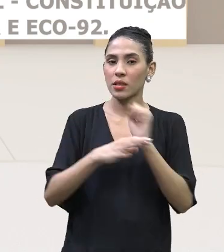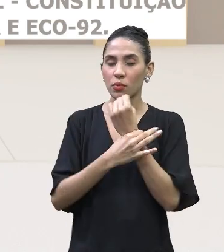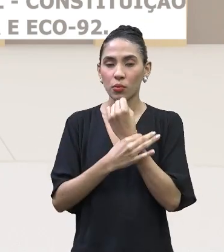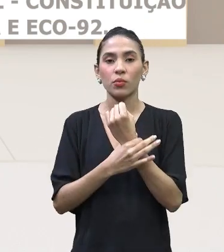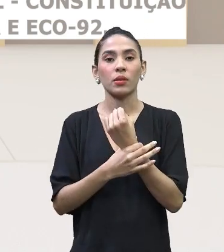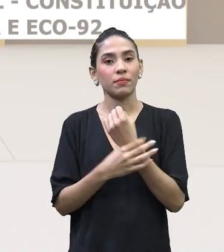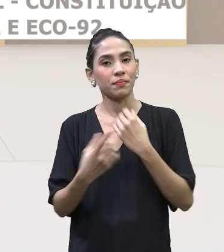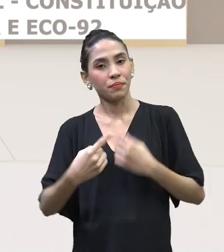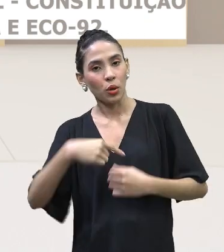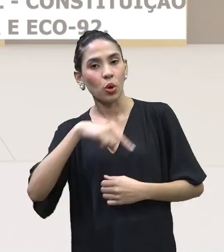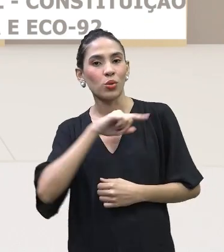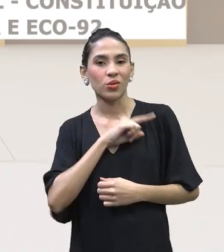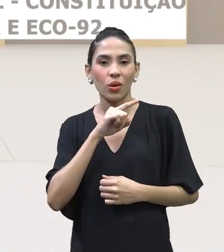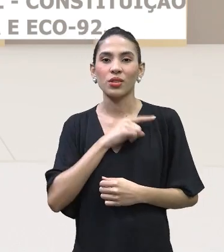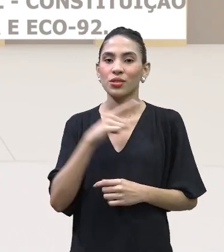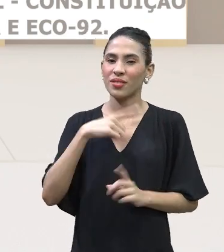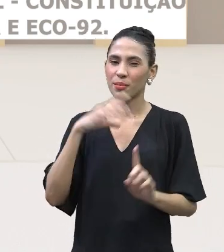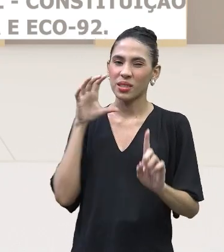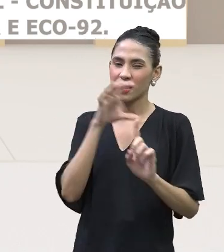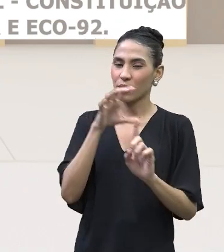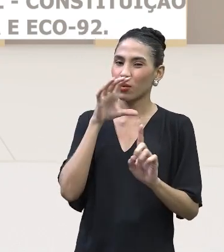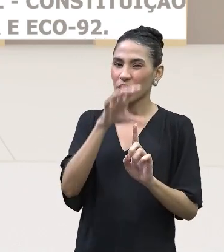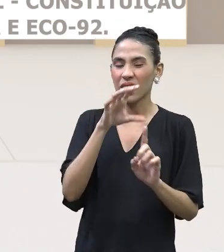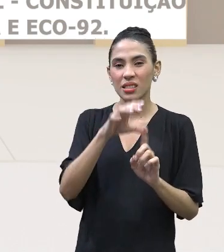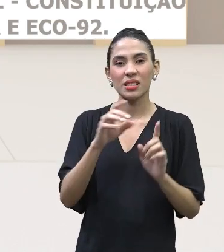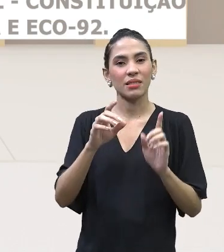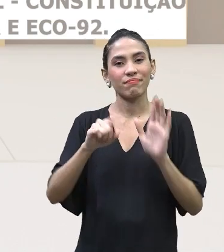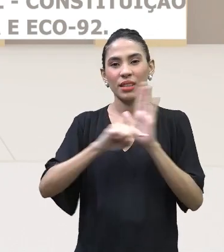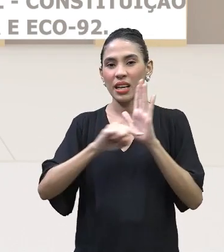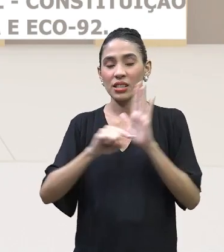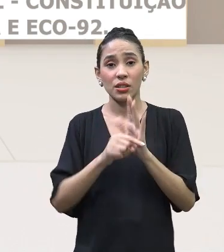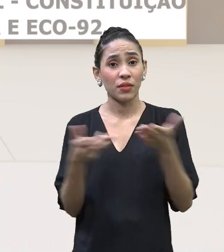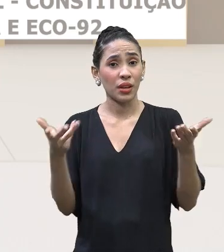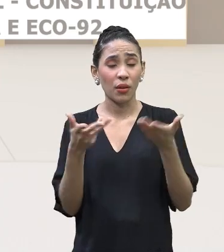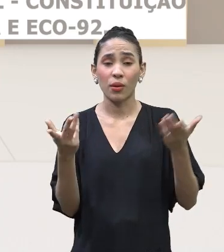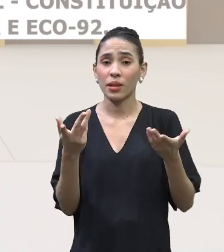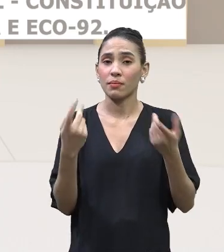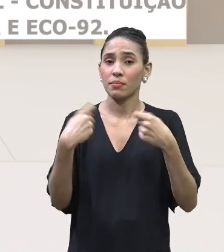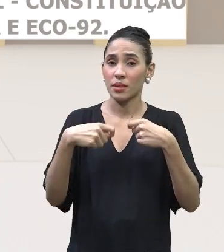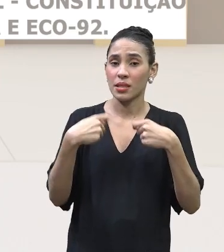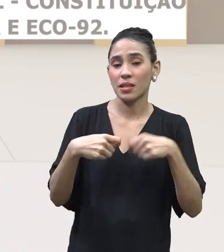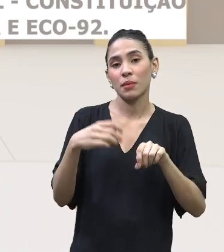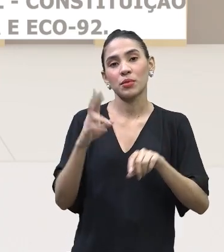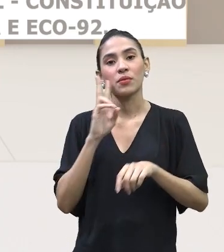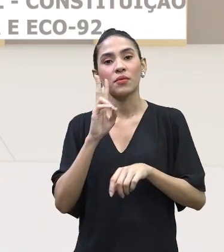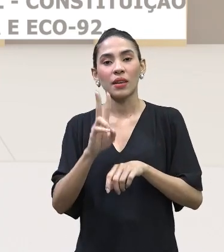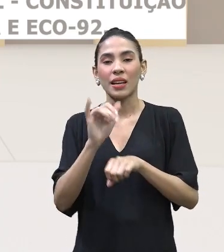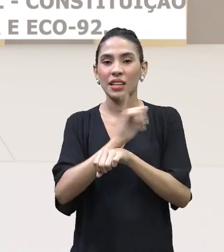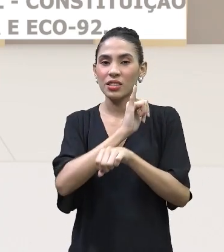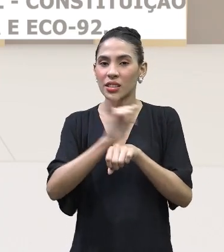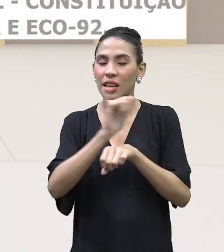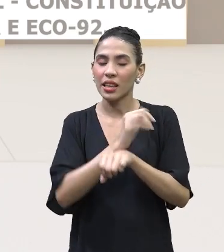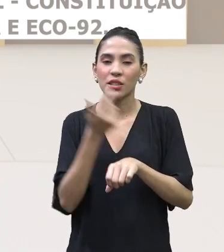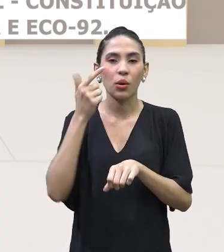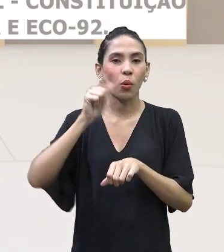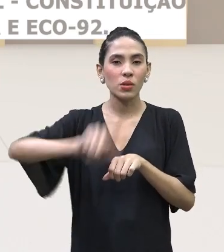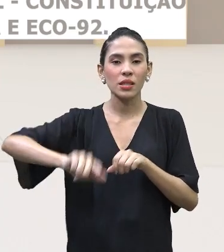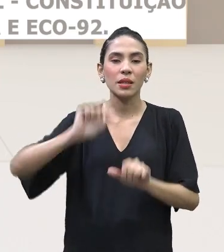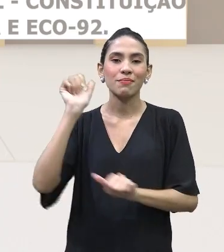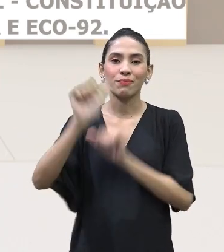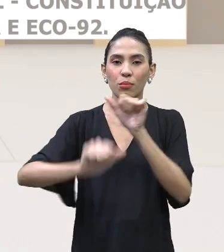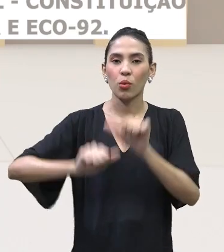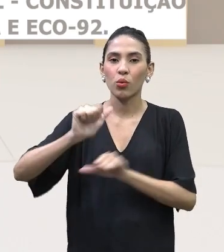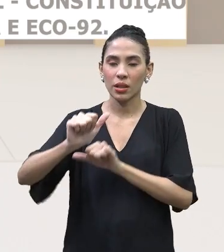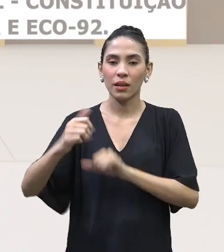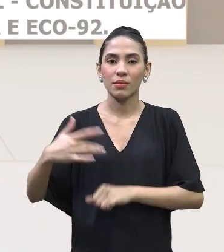realmente, fomos nós que causamos aí grandes estragos, e agora a gente tem que ver maneiras de podermos reestabelecer a